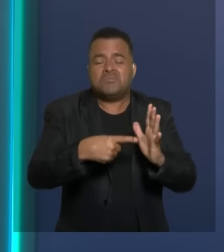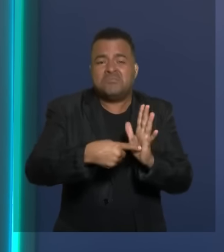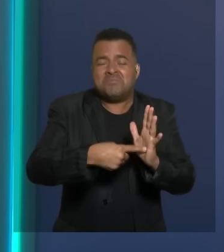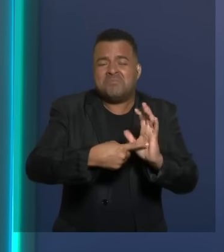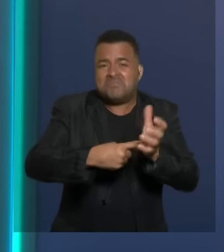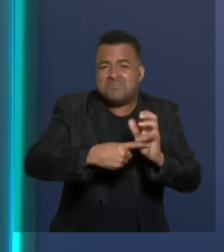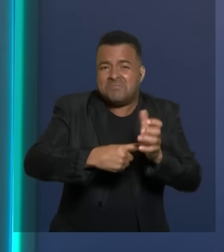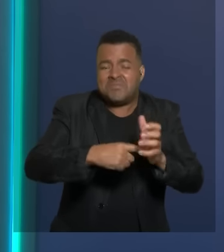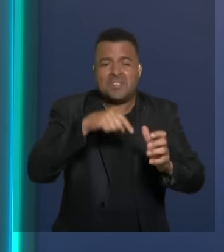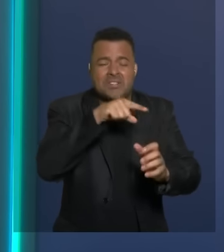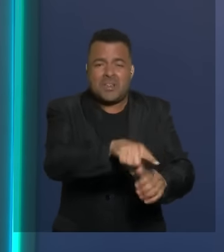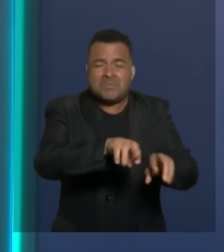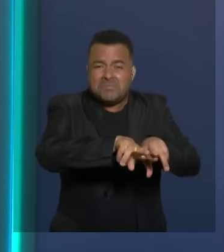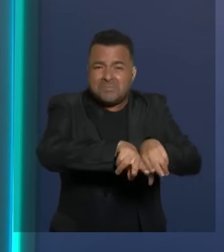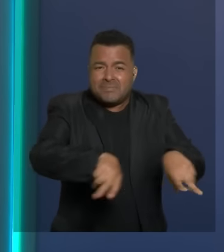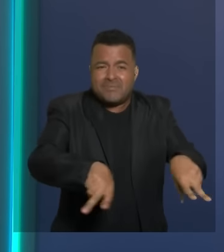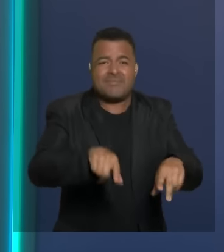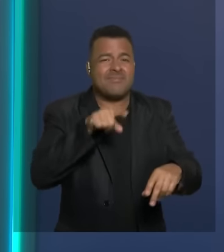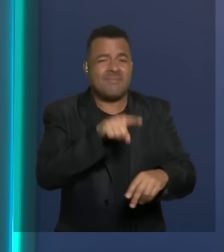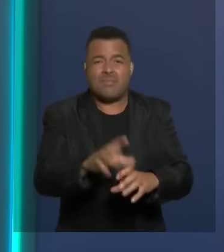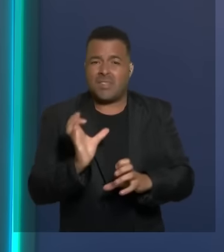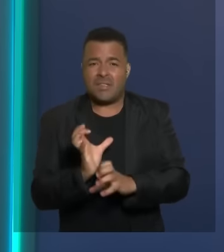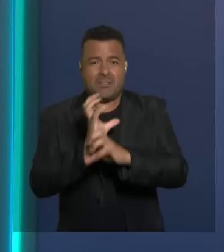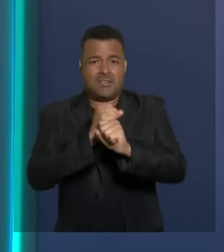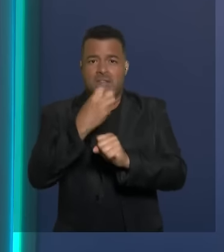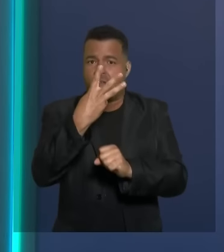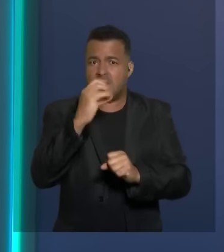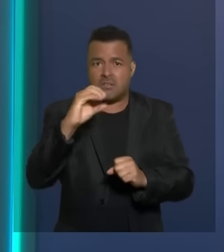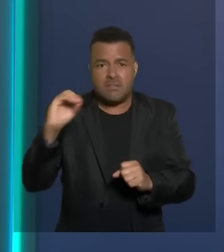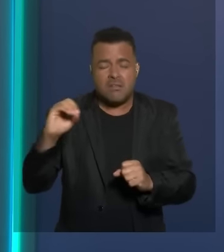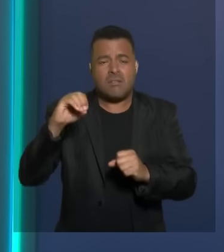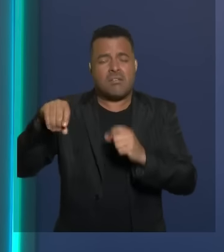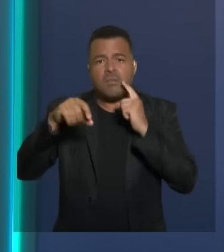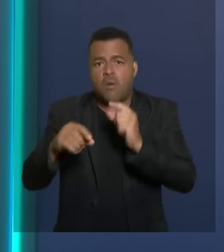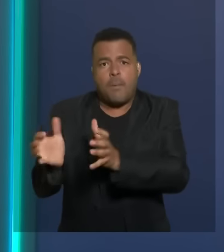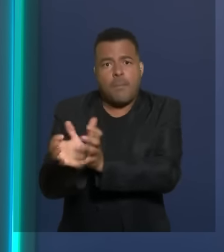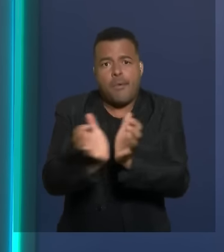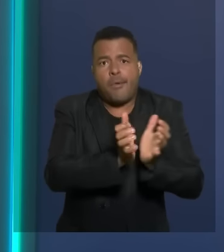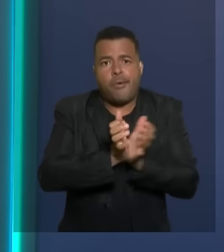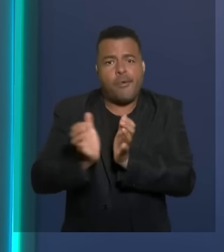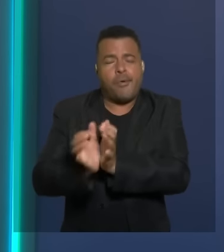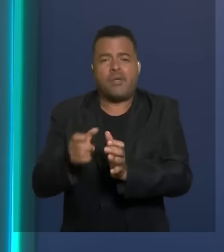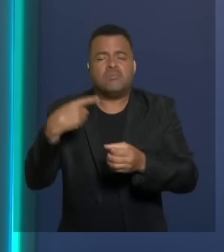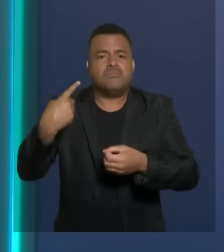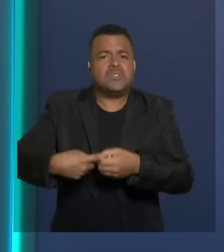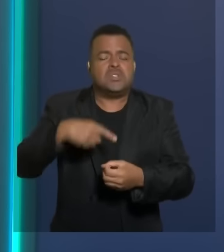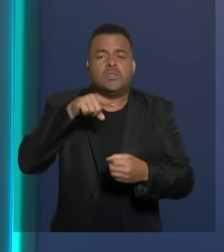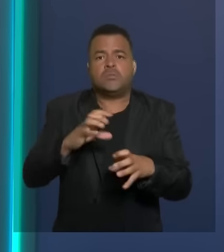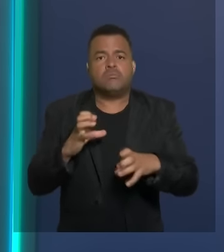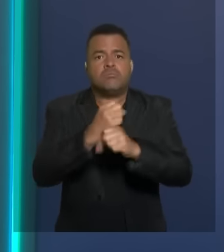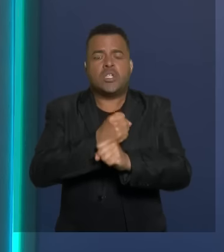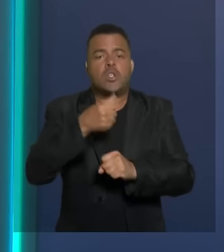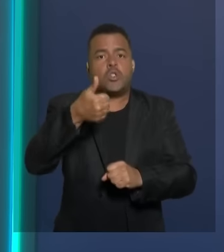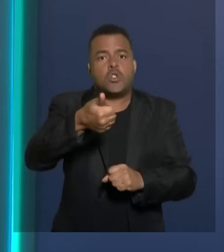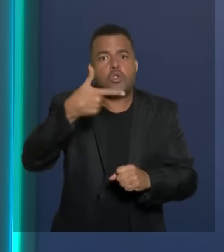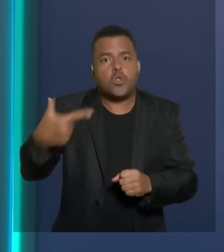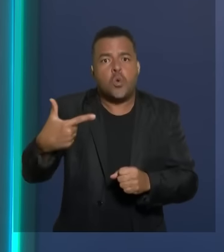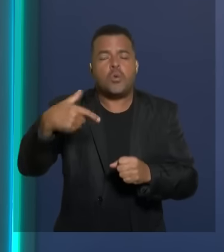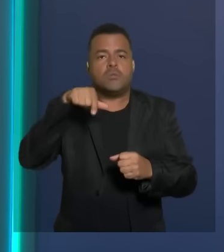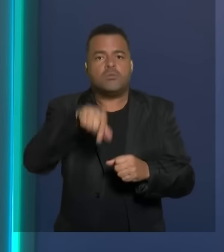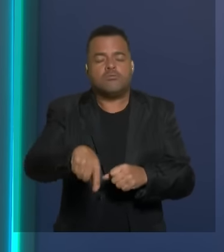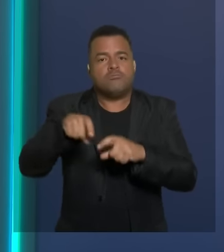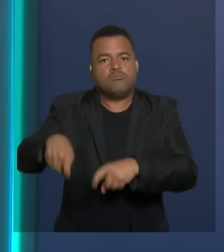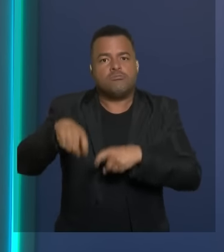povoados, 12 distritos, 3.500 quilômetros de estrada, gente. Hoje, nós temos 10